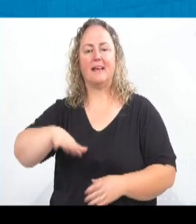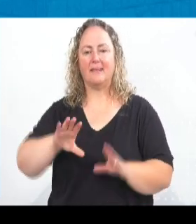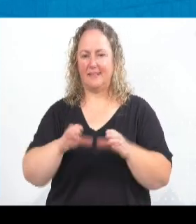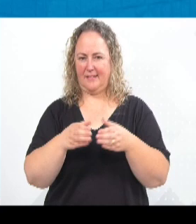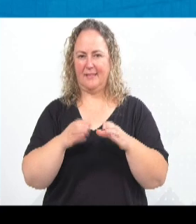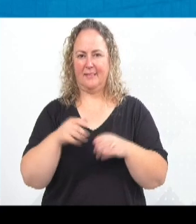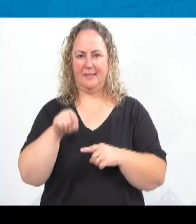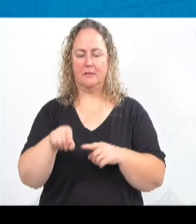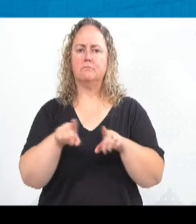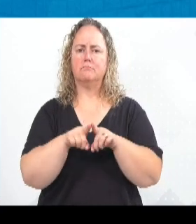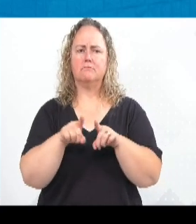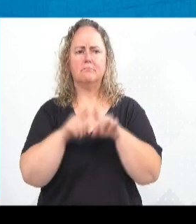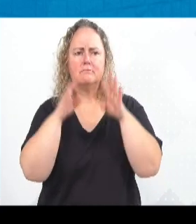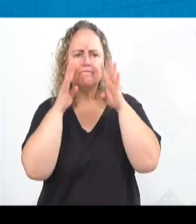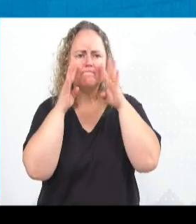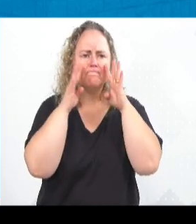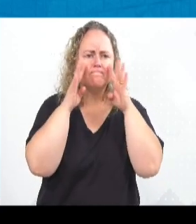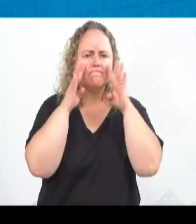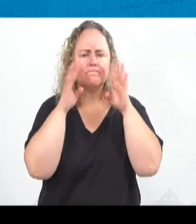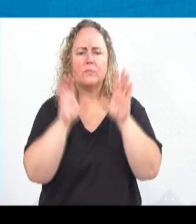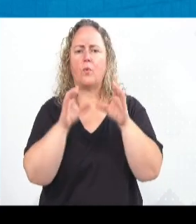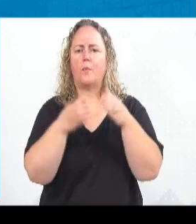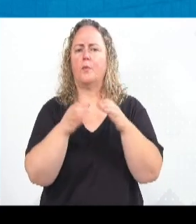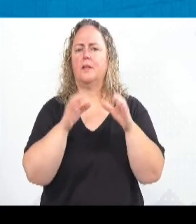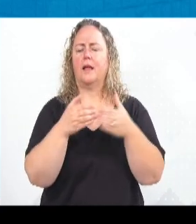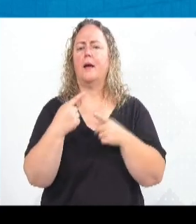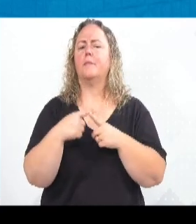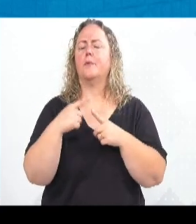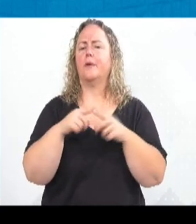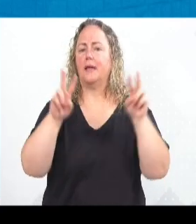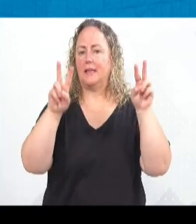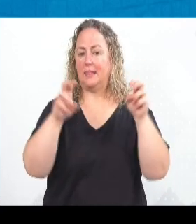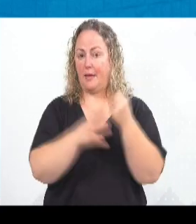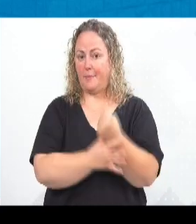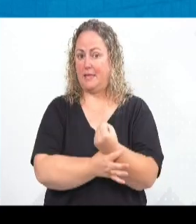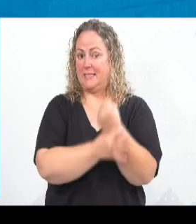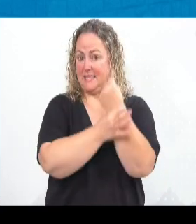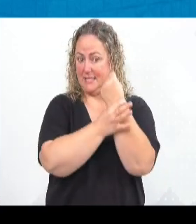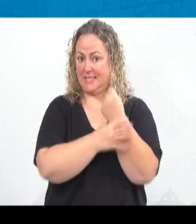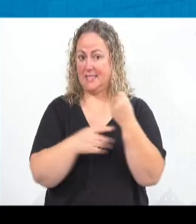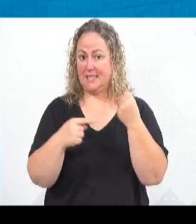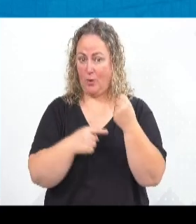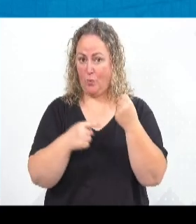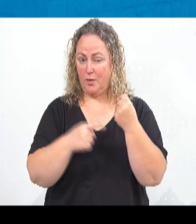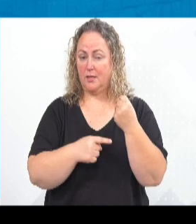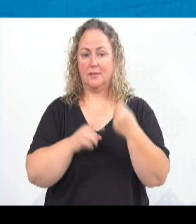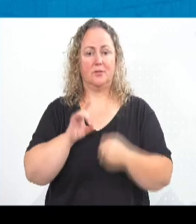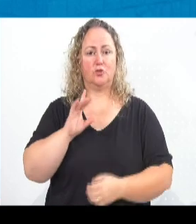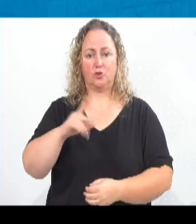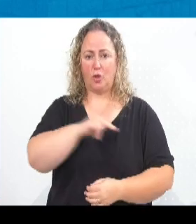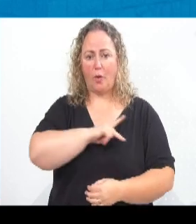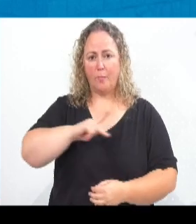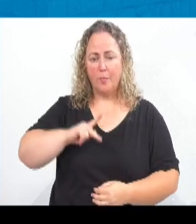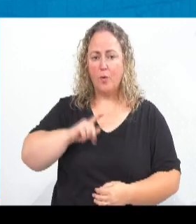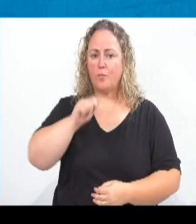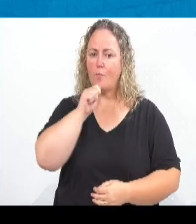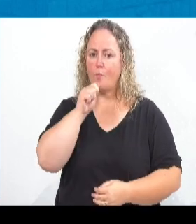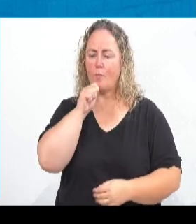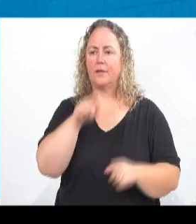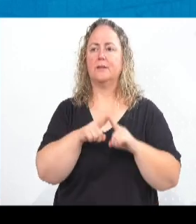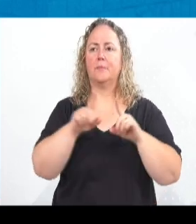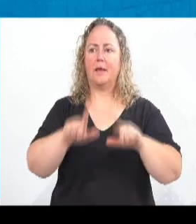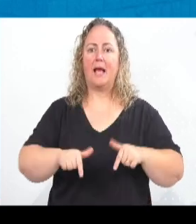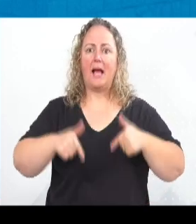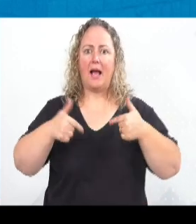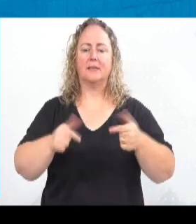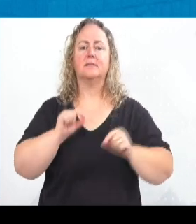comunidade, inclusive, quando se trata de segurança, o vereador Gustavo, não se trata só de segurança pública, e sim também algumas ações